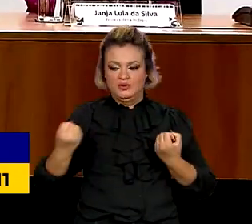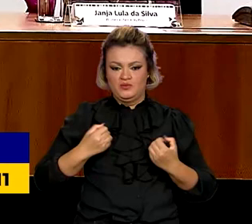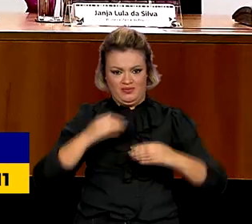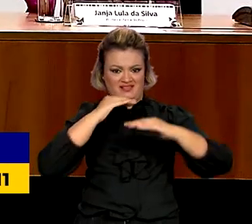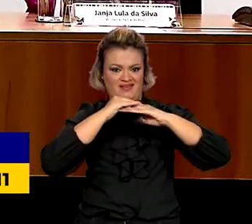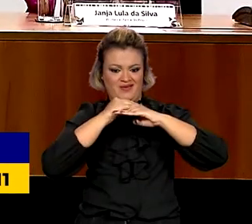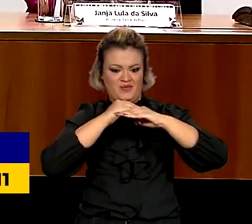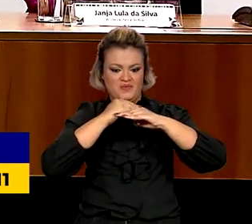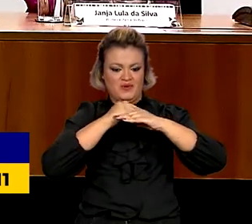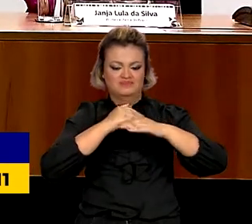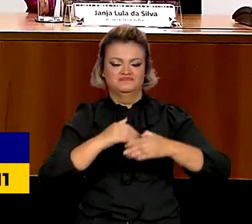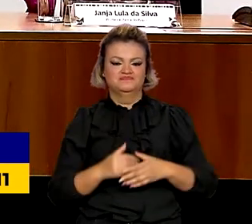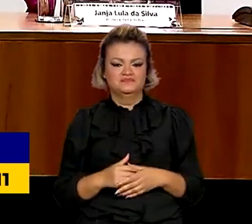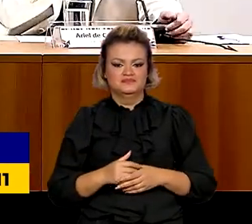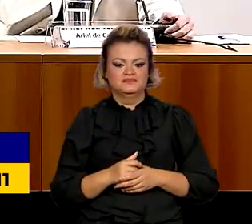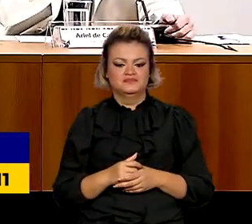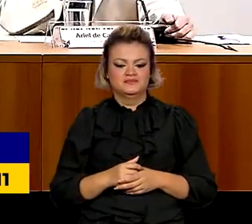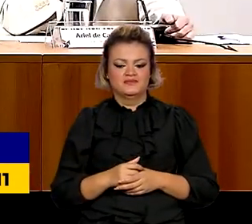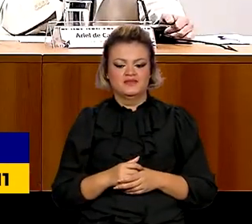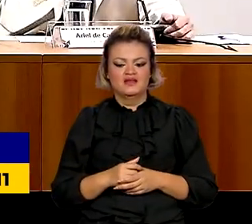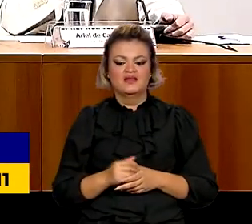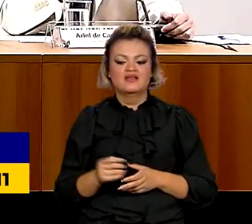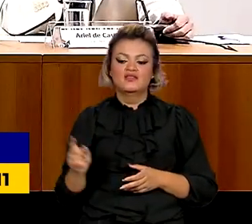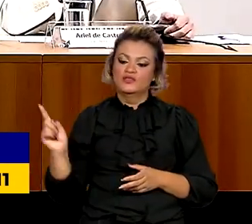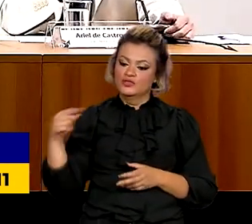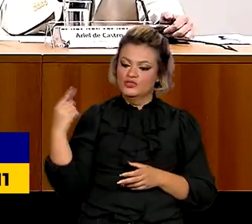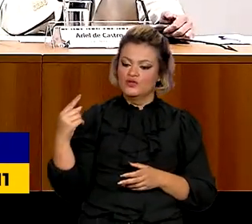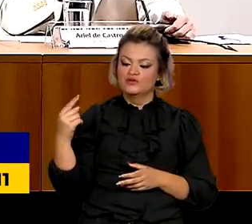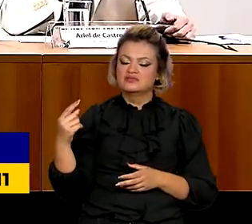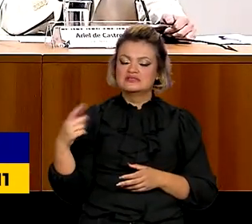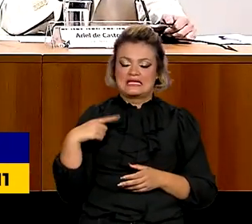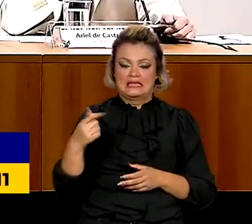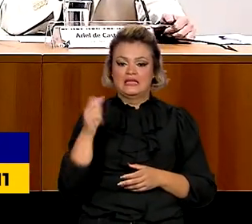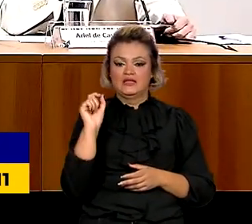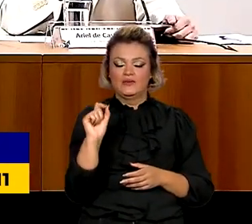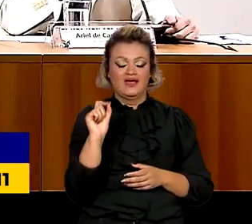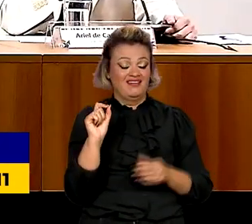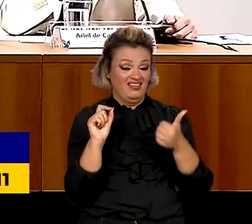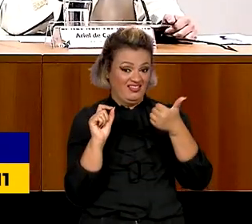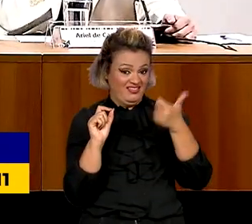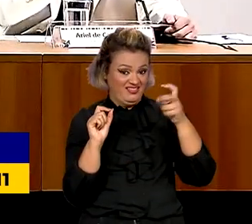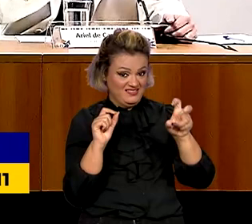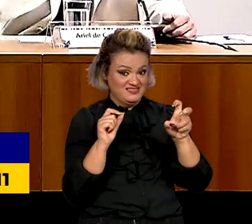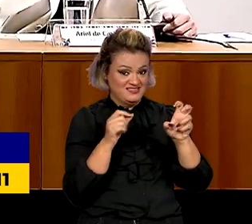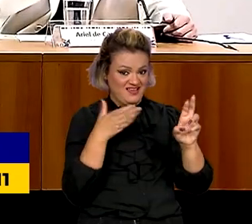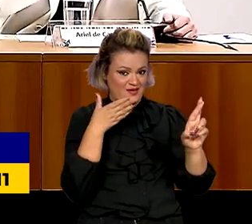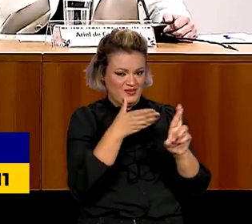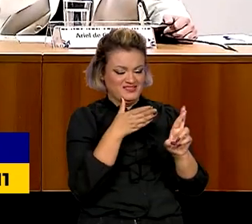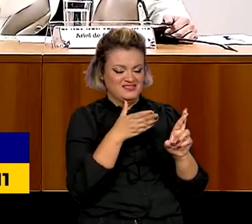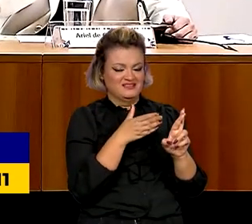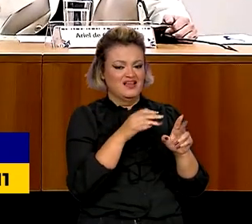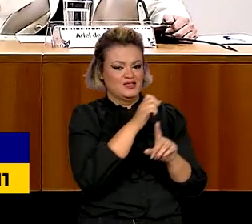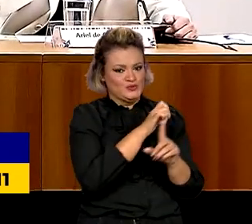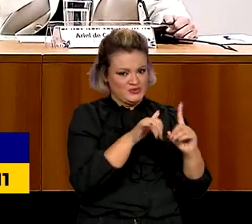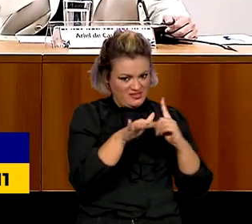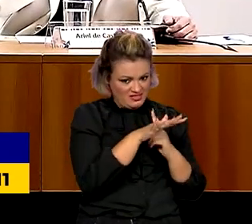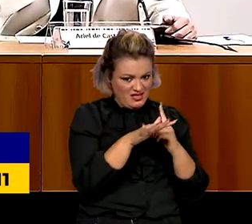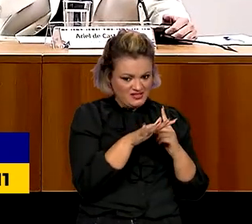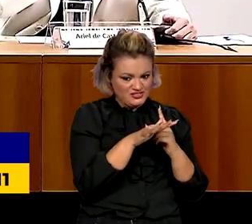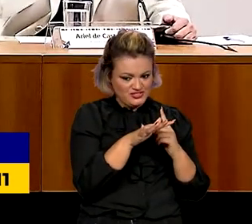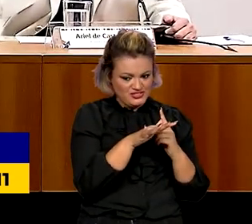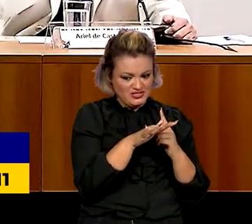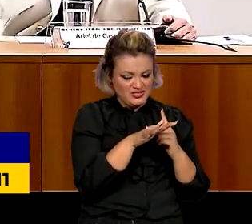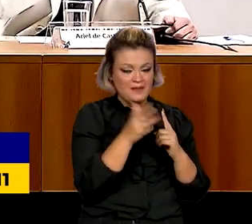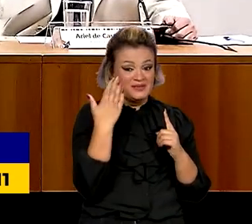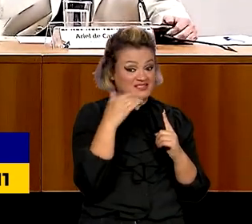da sociedade civil no Conselho. Agora nós teremos 15 representantes da sociedade civil e